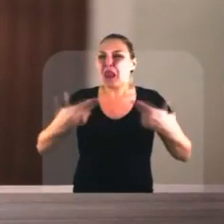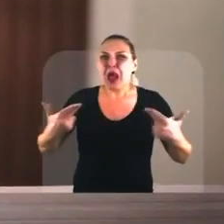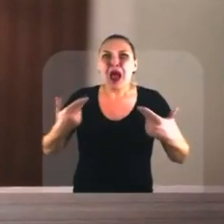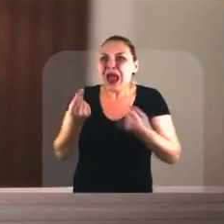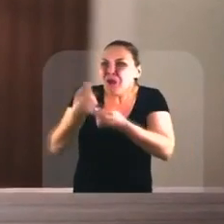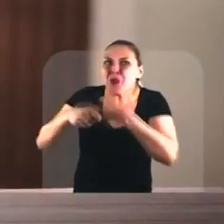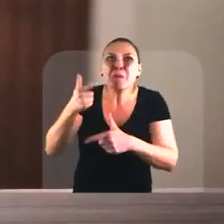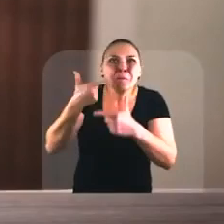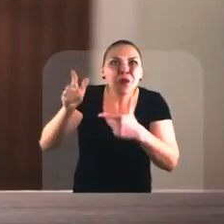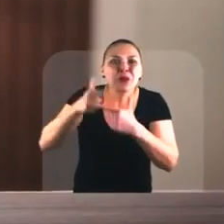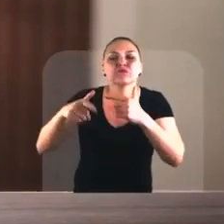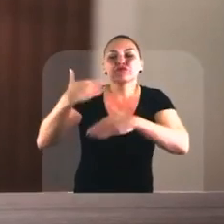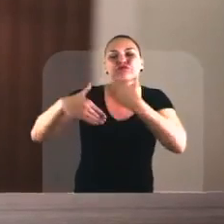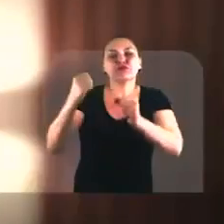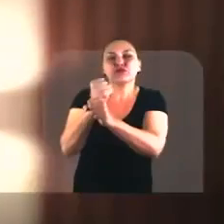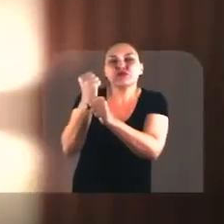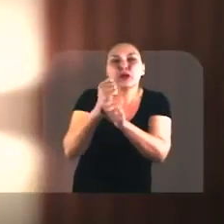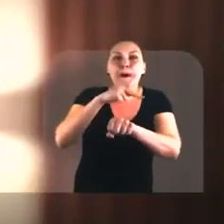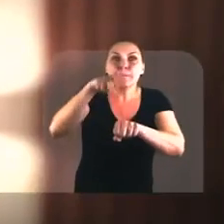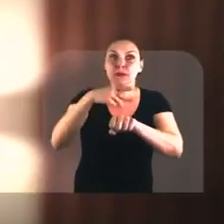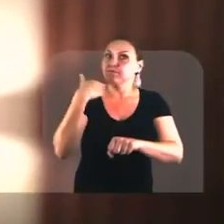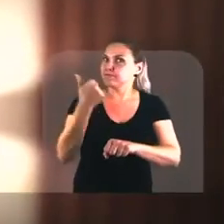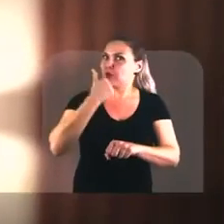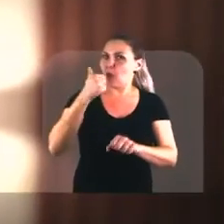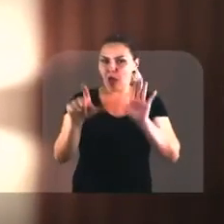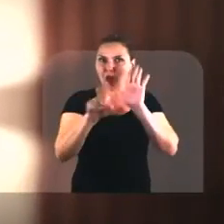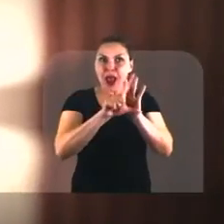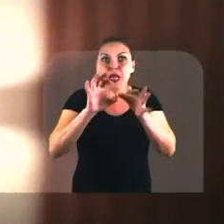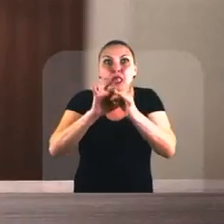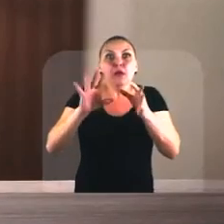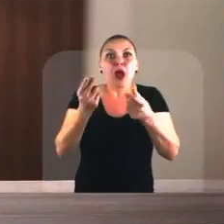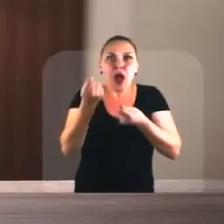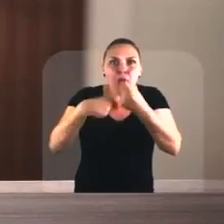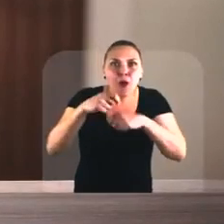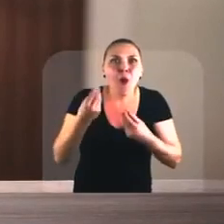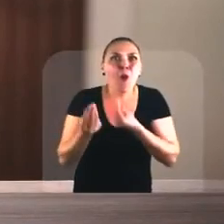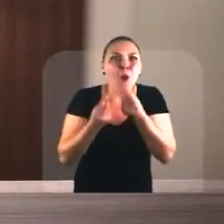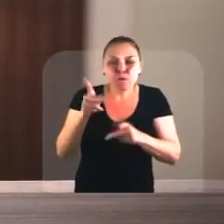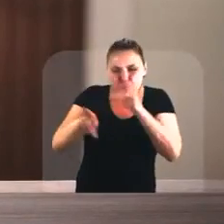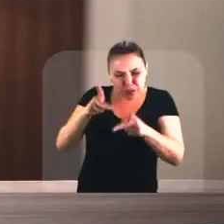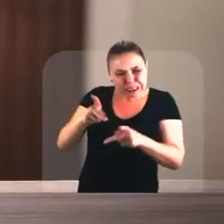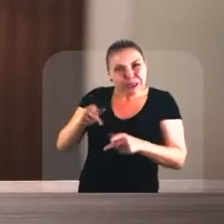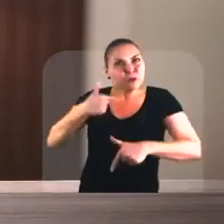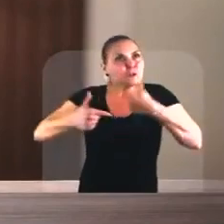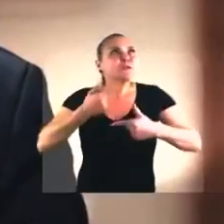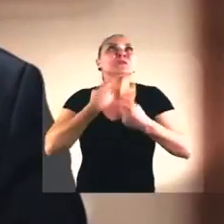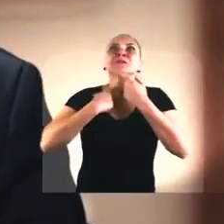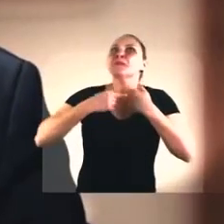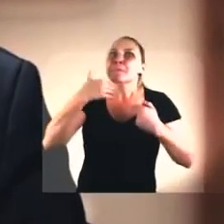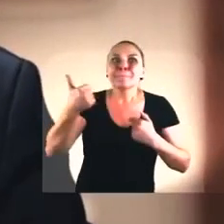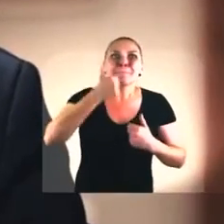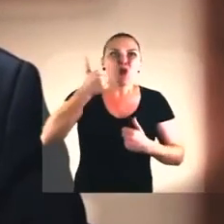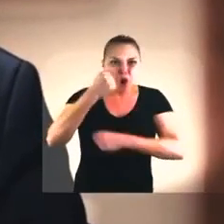Fomos arrumando o nosso país Criamos a lei da liberdade econômica O povo começou a trabalhar com mais vontade